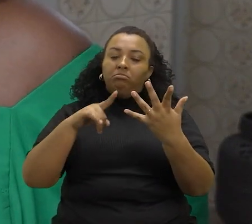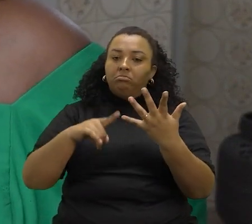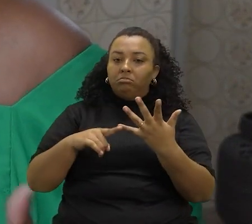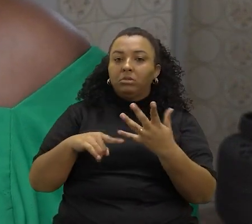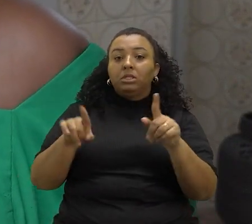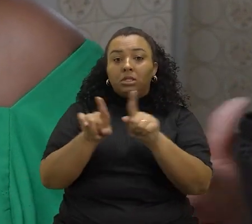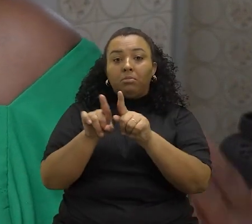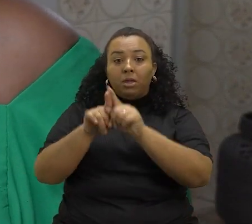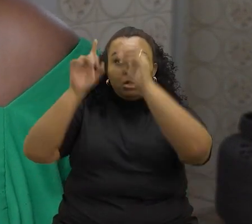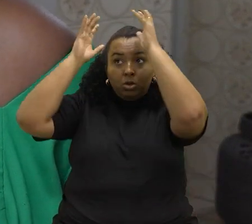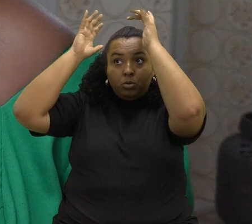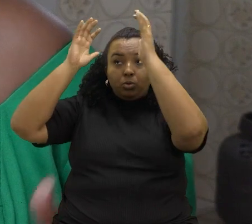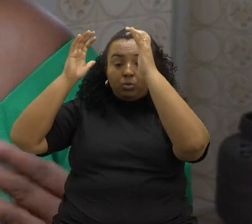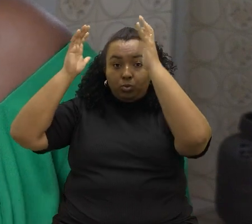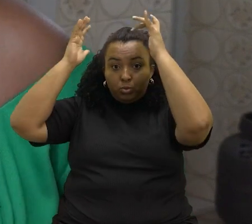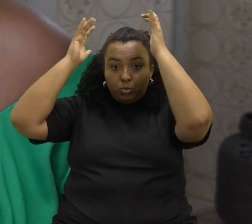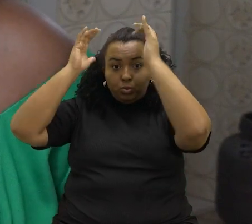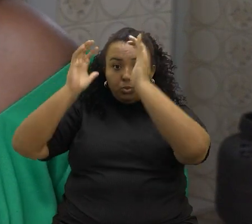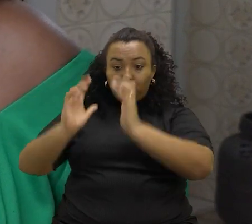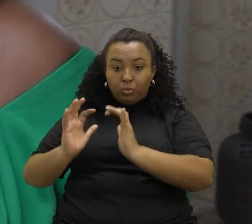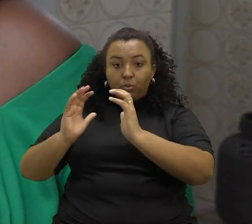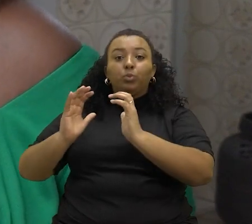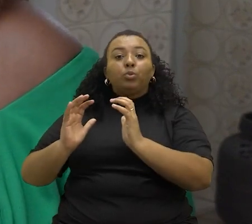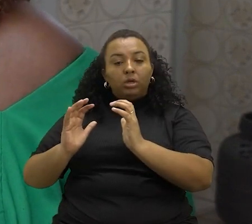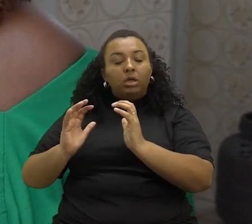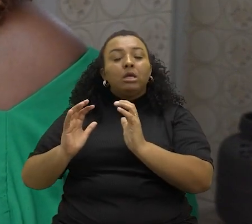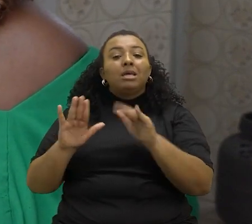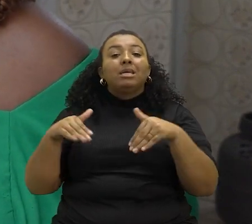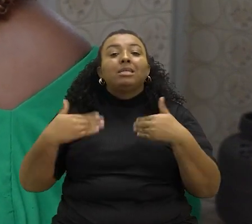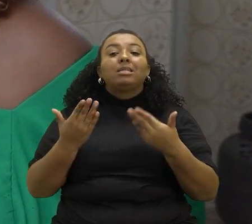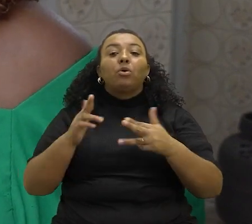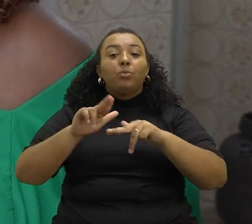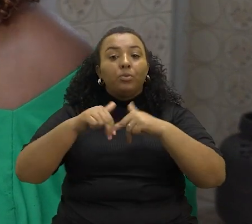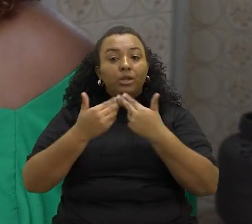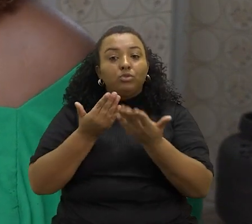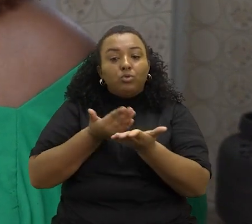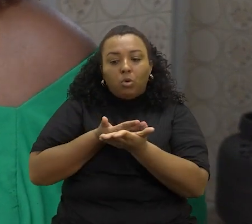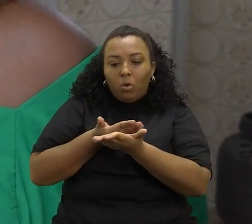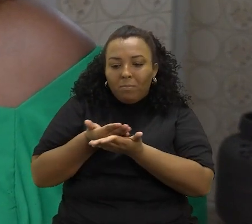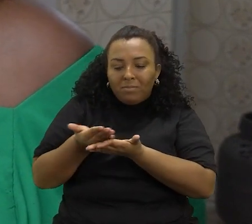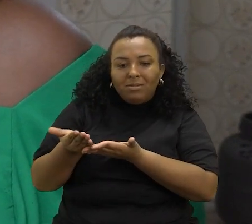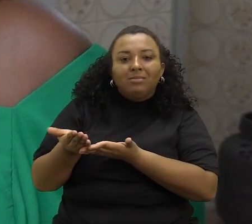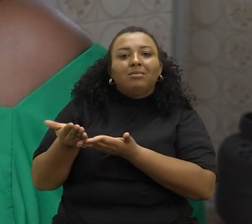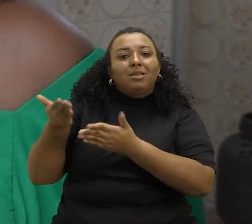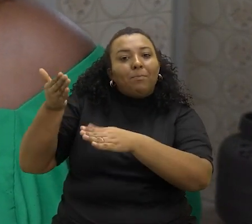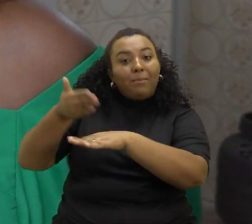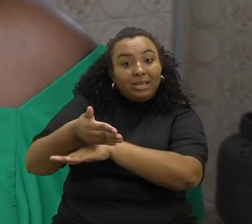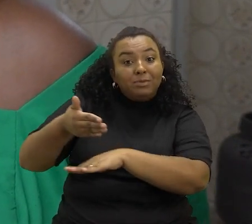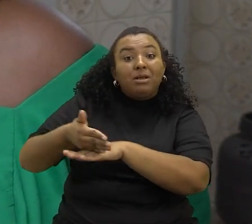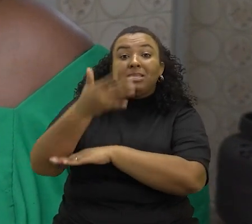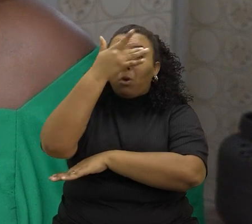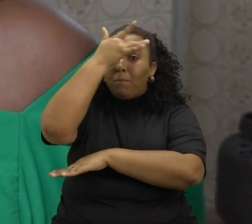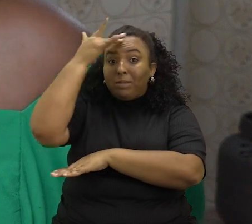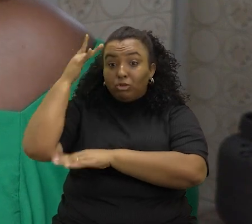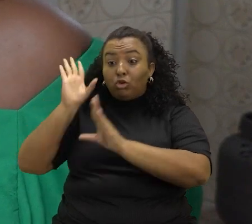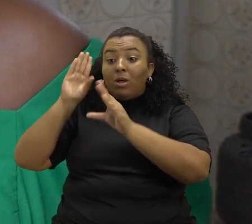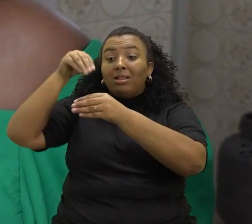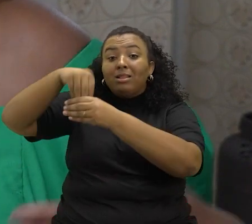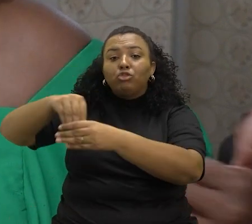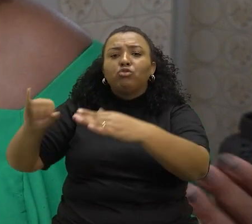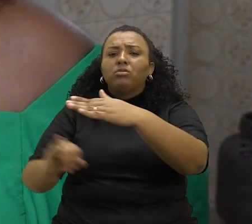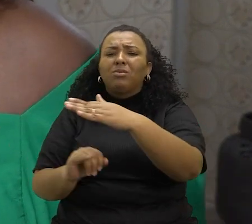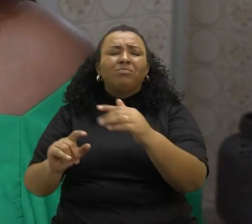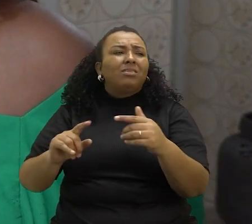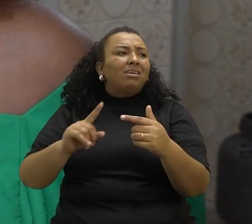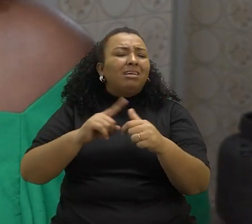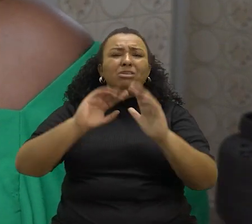+, dos neurodivergentes, PCDs. Então, a partir do ingresso dessas pessoas nas instituições,